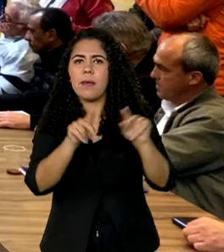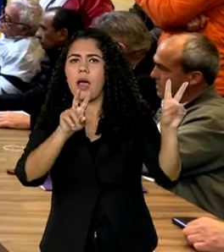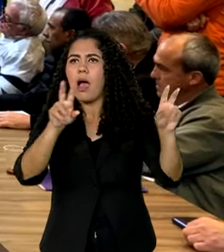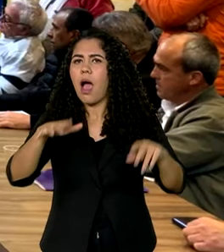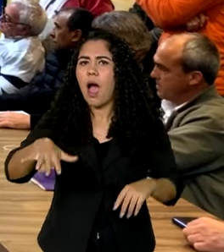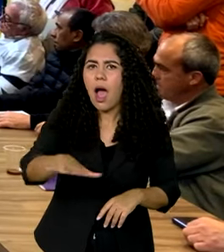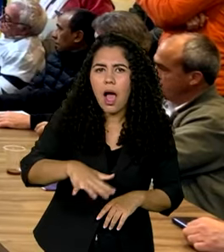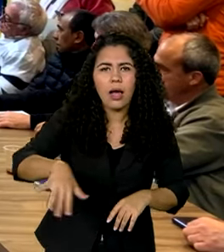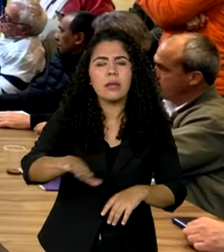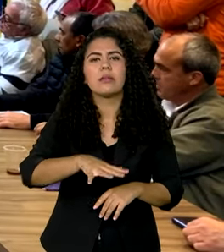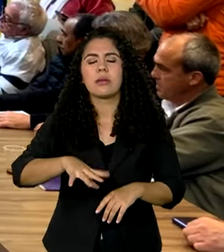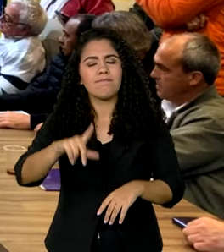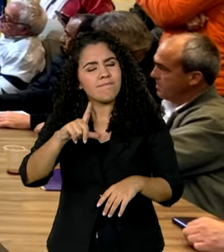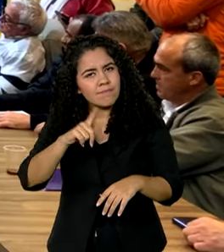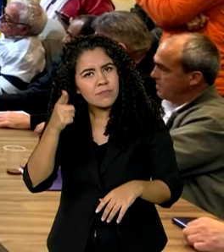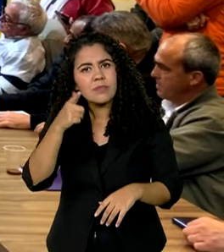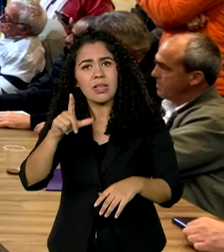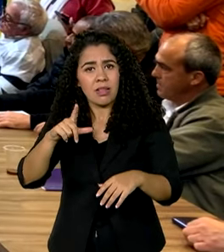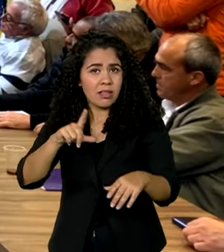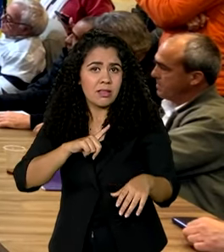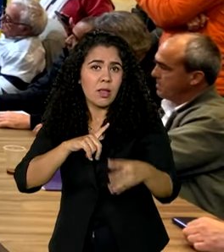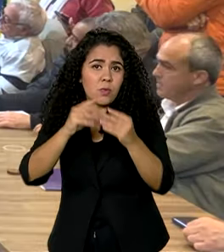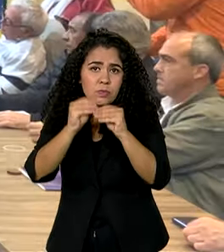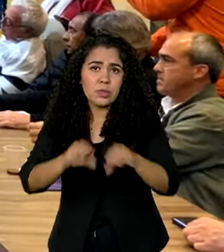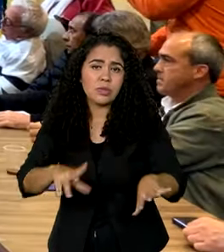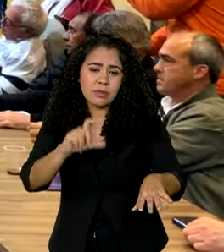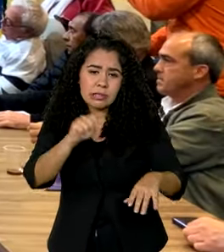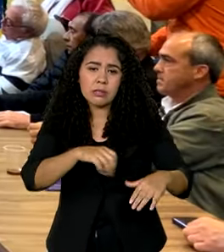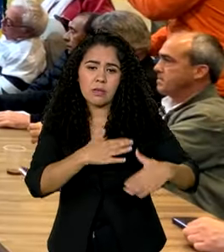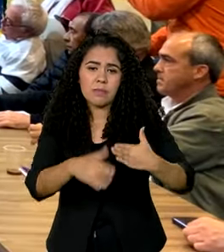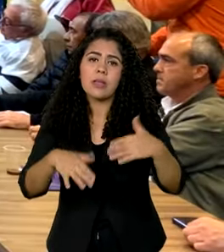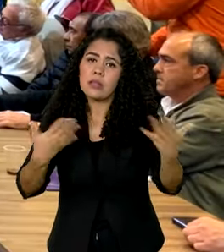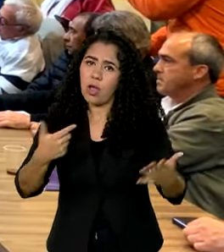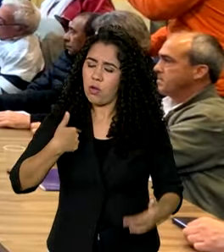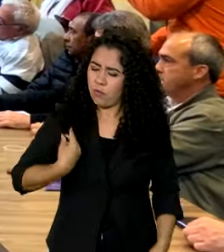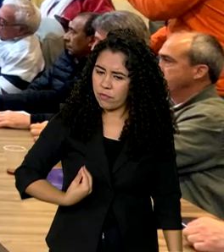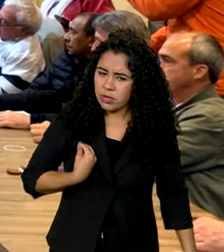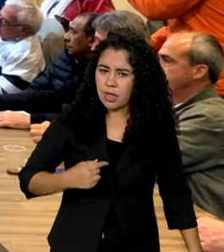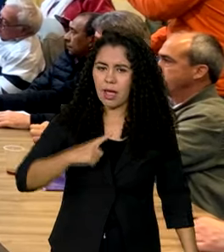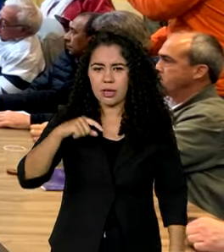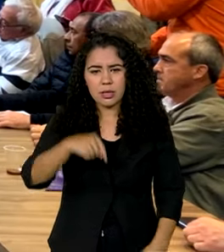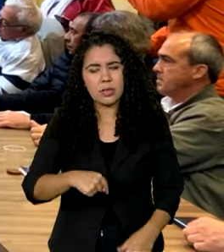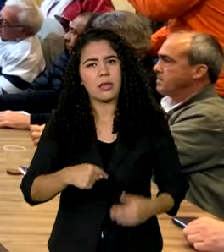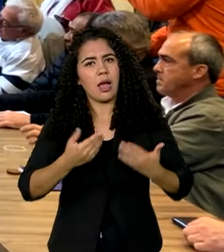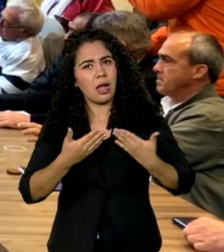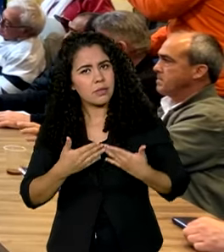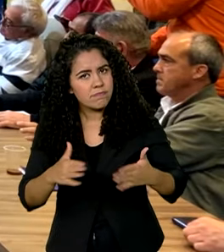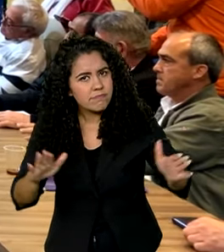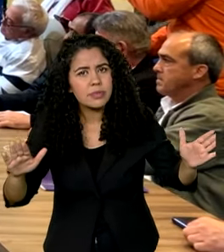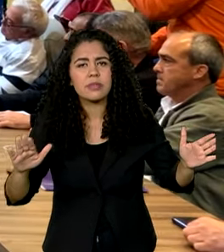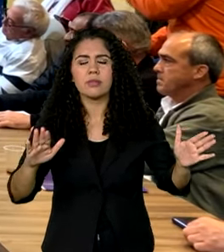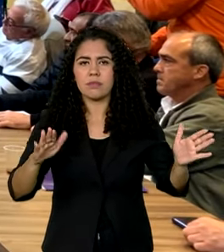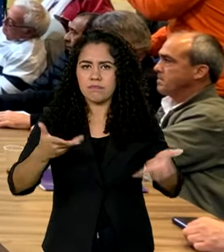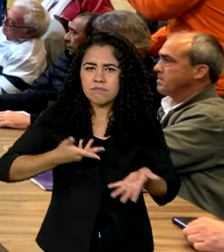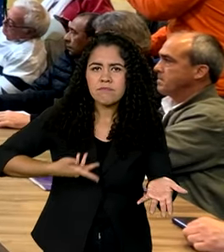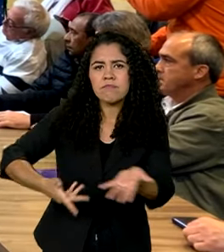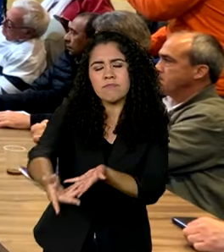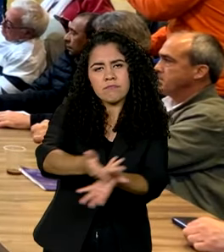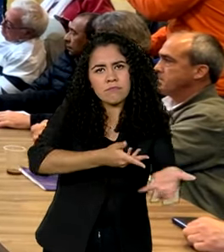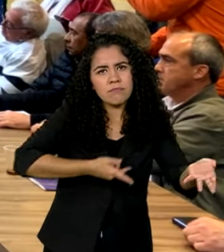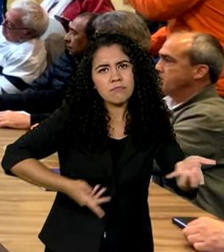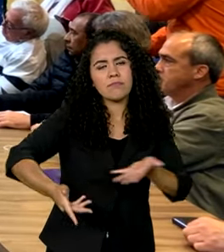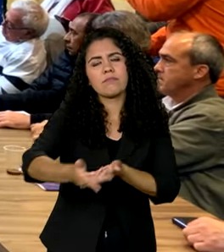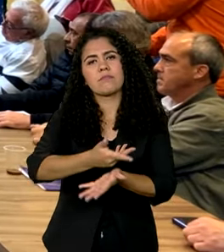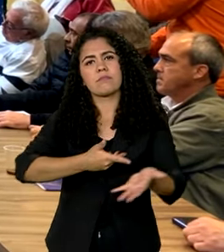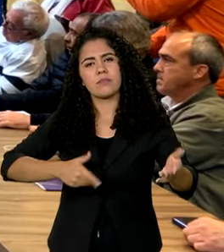de uma forma ou de outra, não tenha sido atingido nesse processo. Então, eu vou estar aqui à disposição de vocês, vou estar